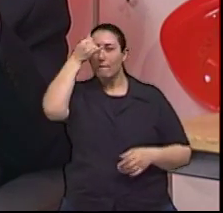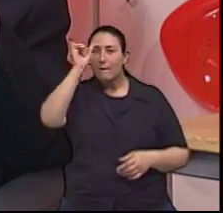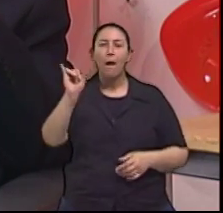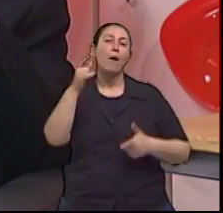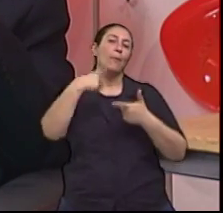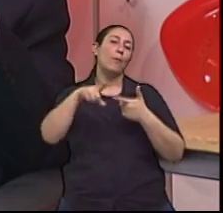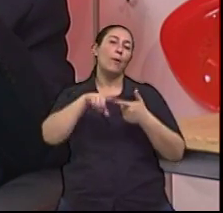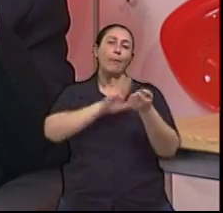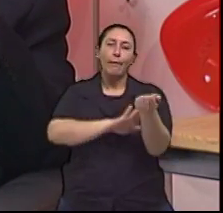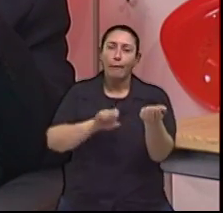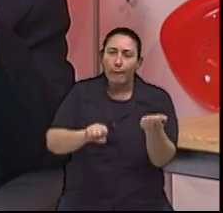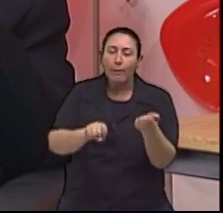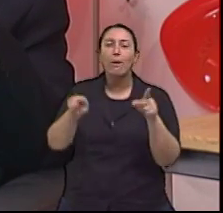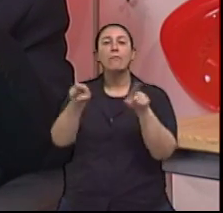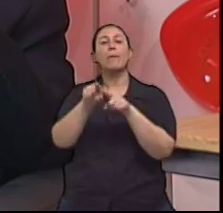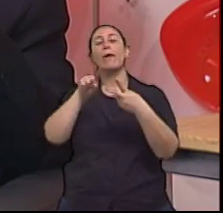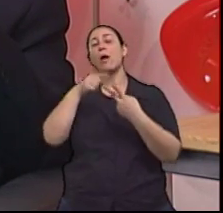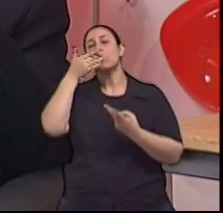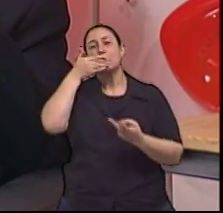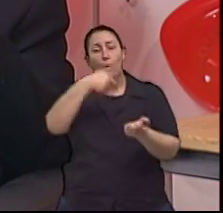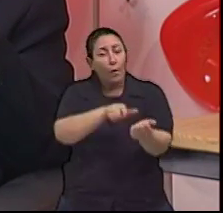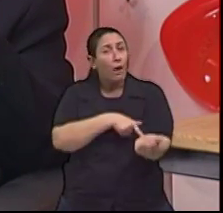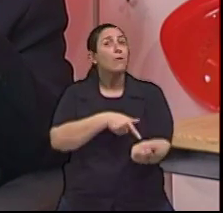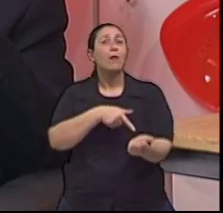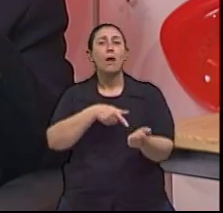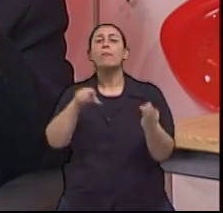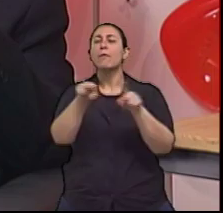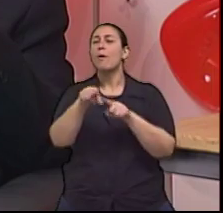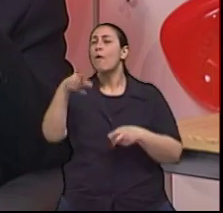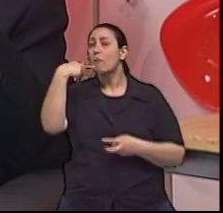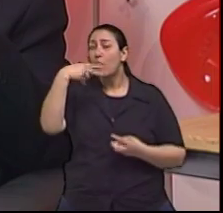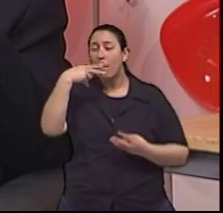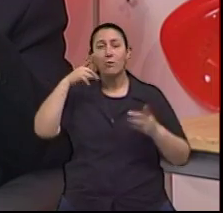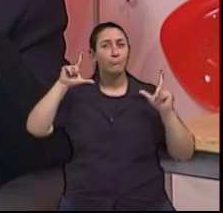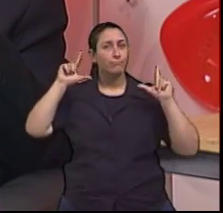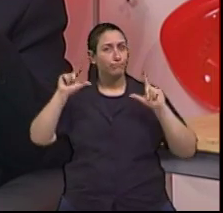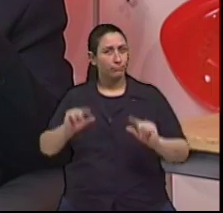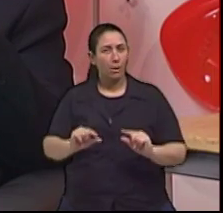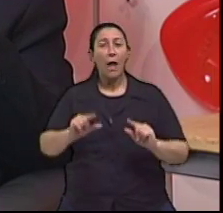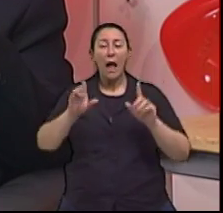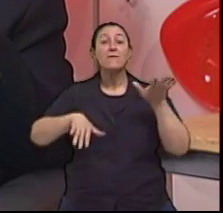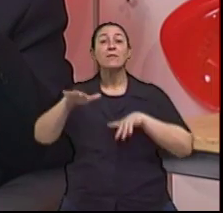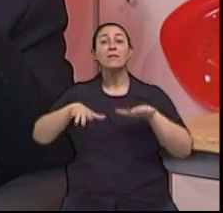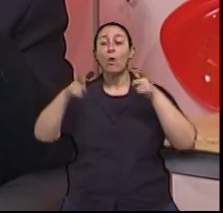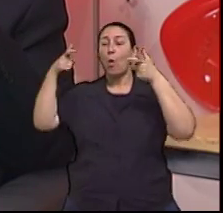diminuindo o risco do diabetes, não fumar, incluindo o tabagismo passivo.